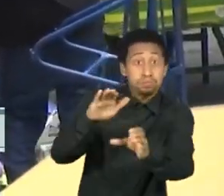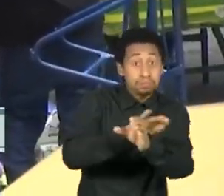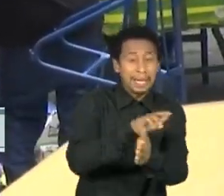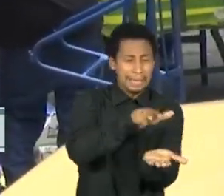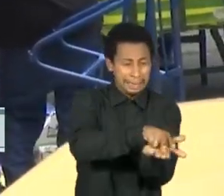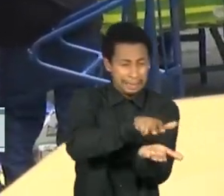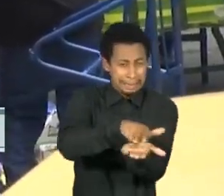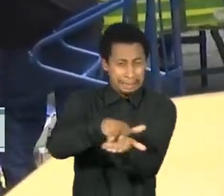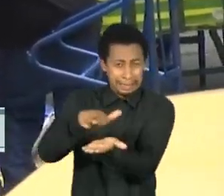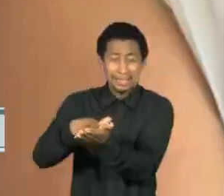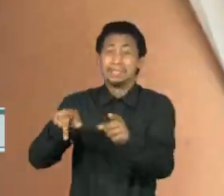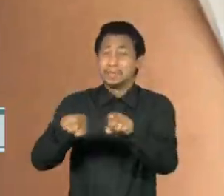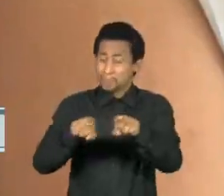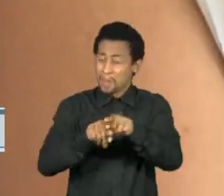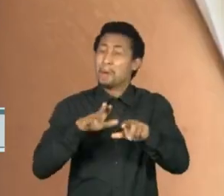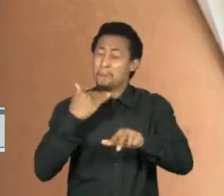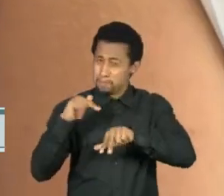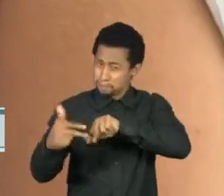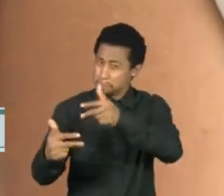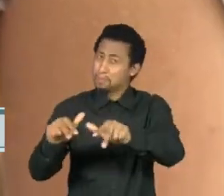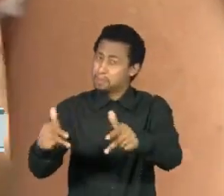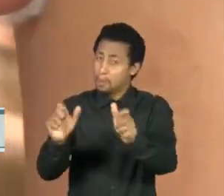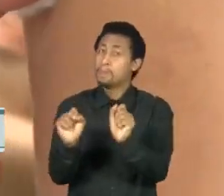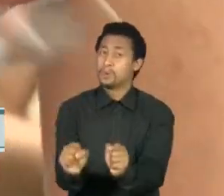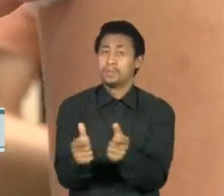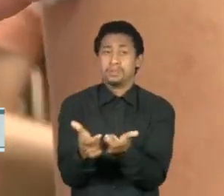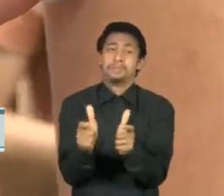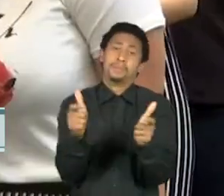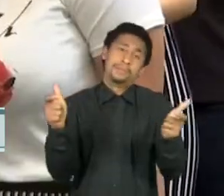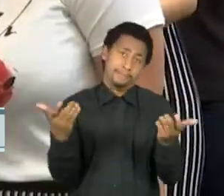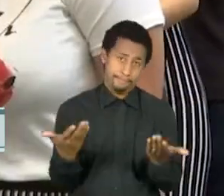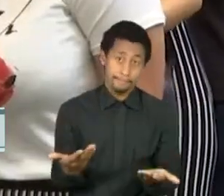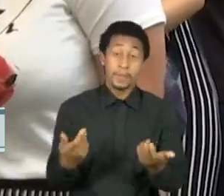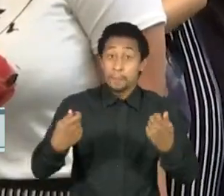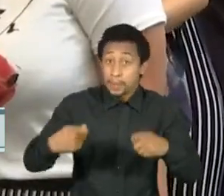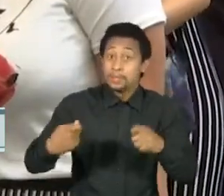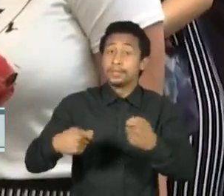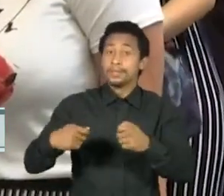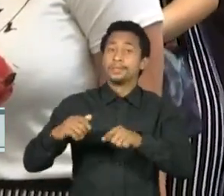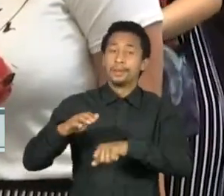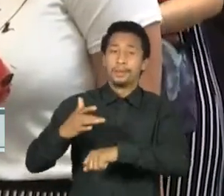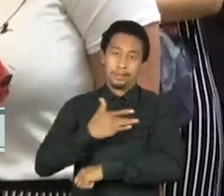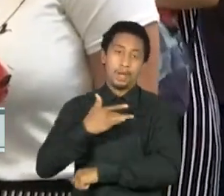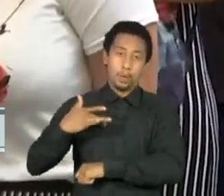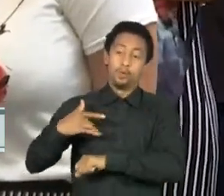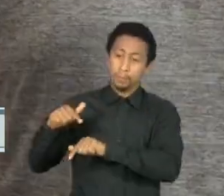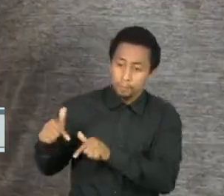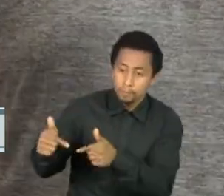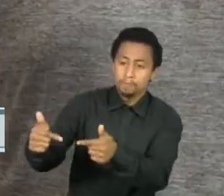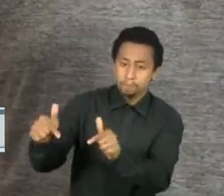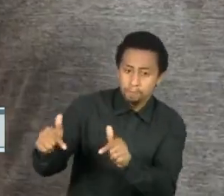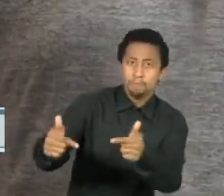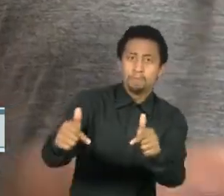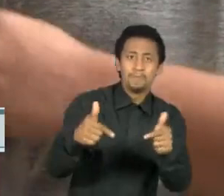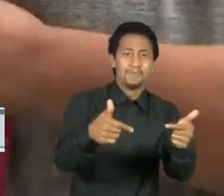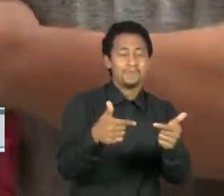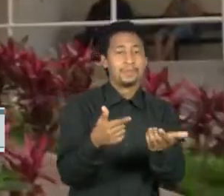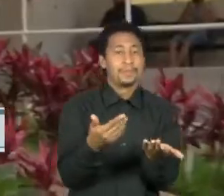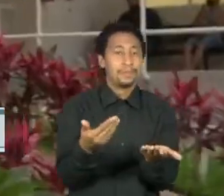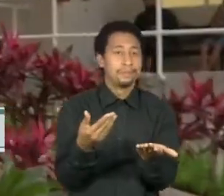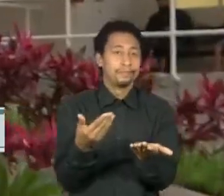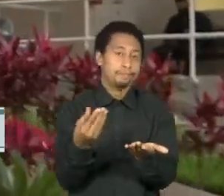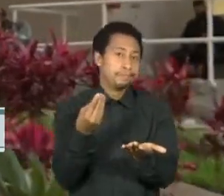de mortes. Então, nós temos que fortalecer novamente o nosso serviço de saúde para um aumento de